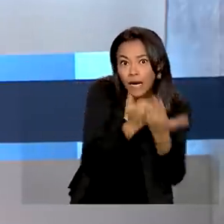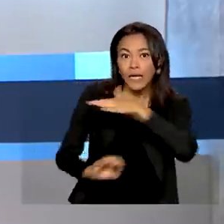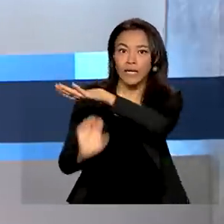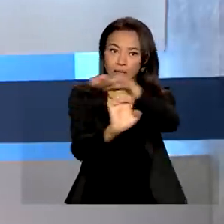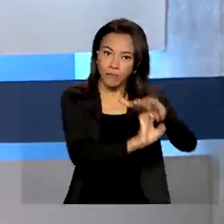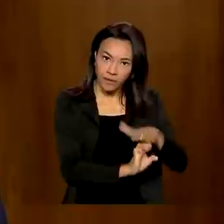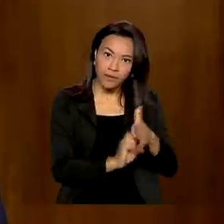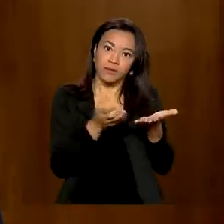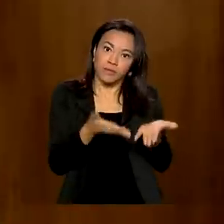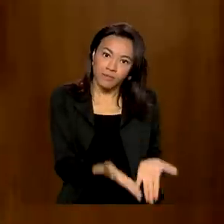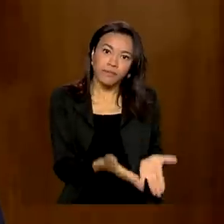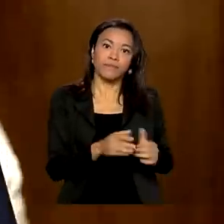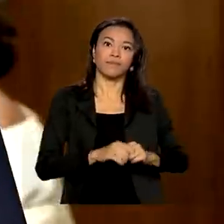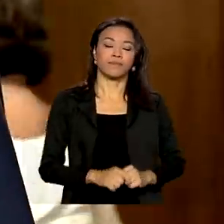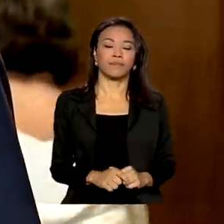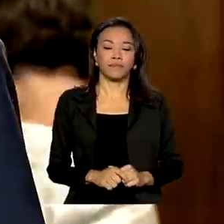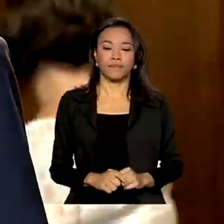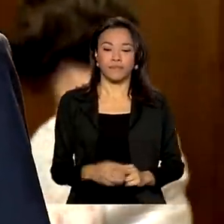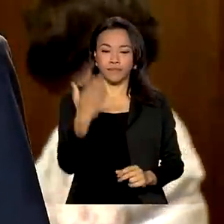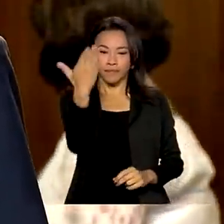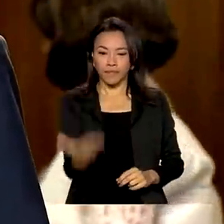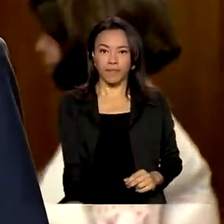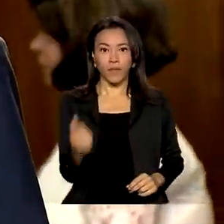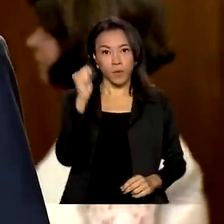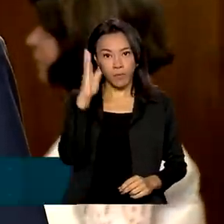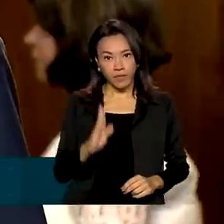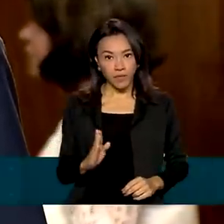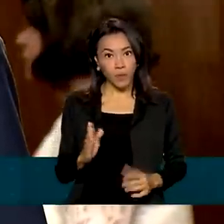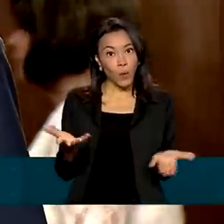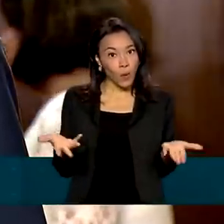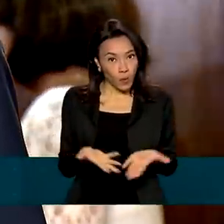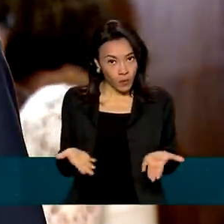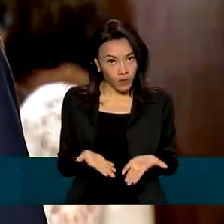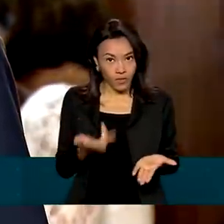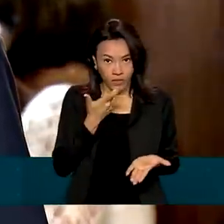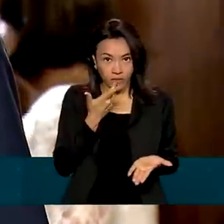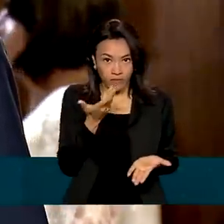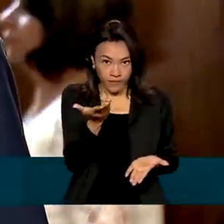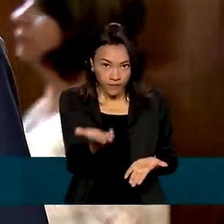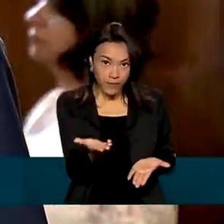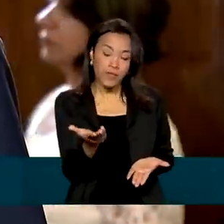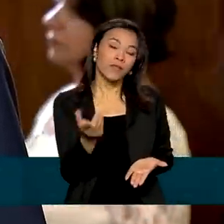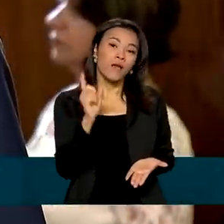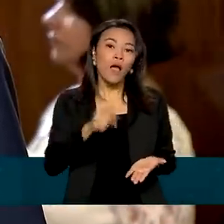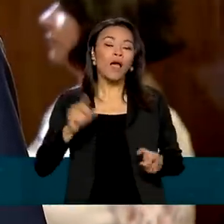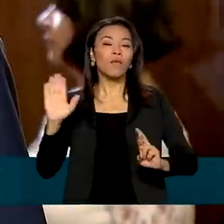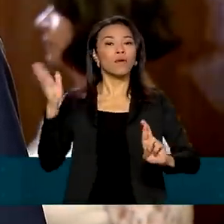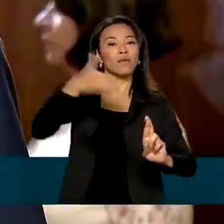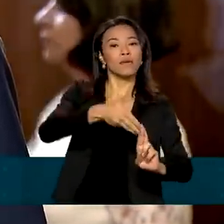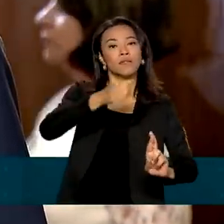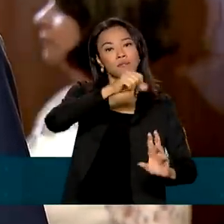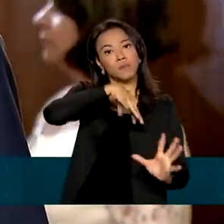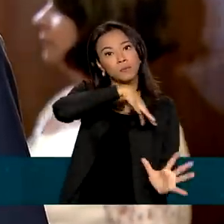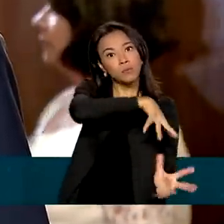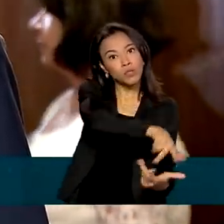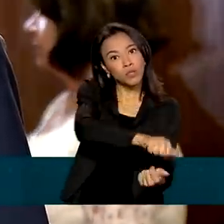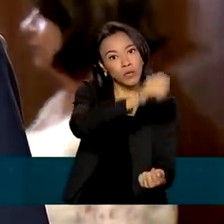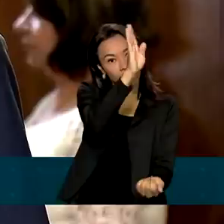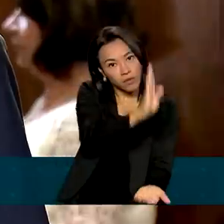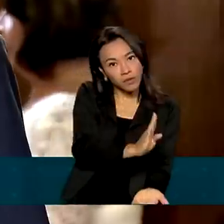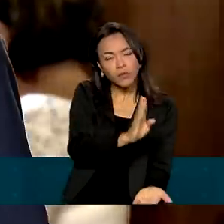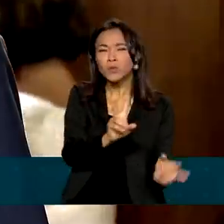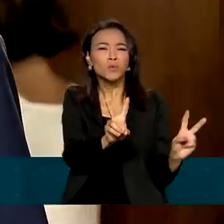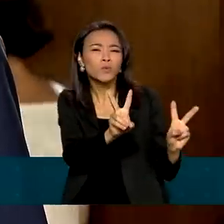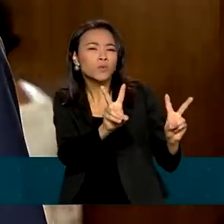do exterior. O Brasil é hoje uma importante referência mundial no que se